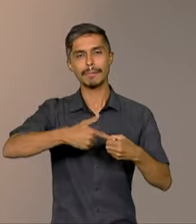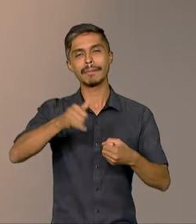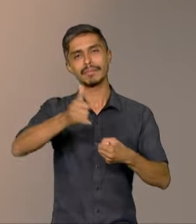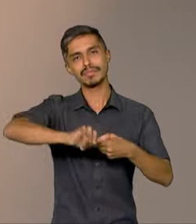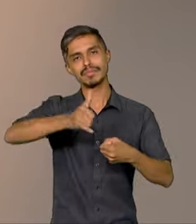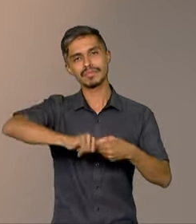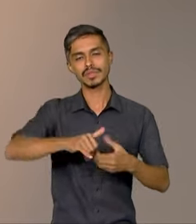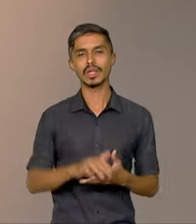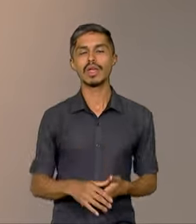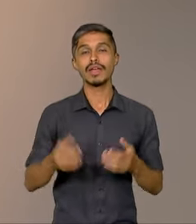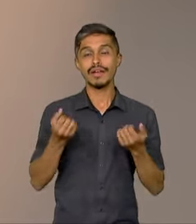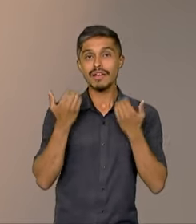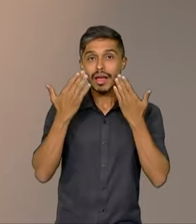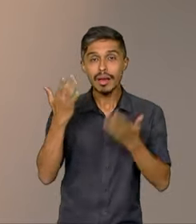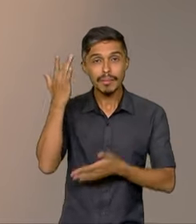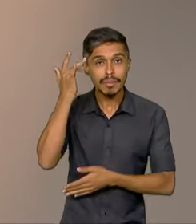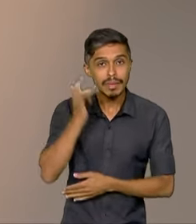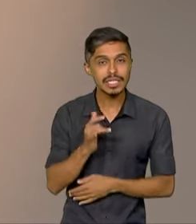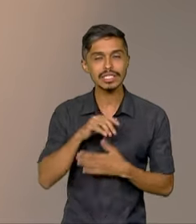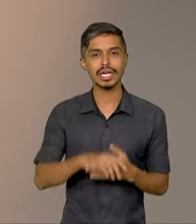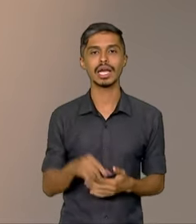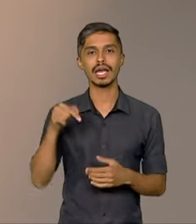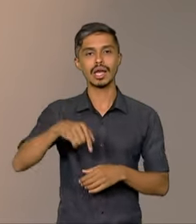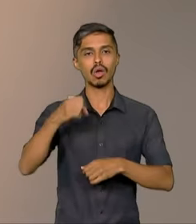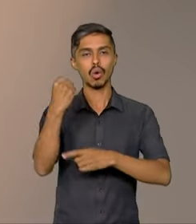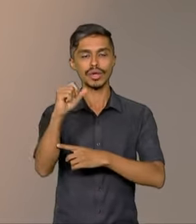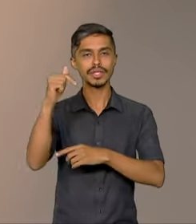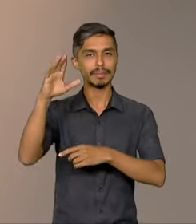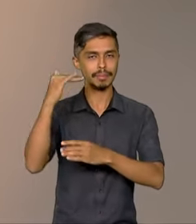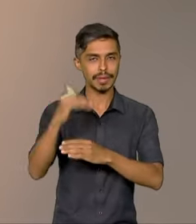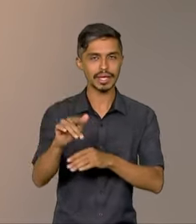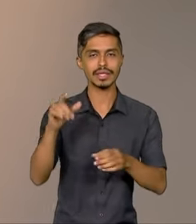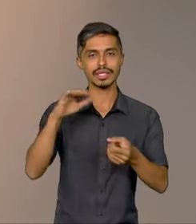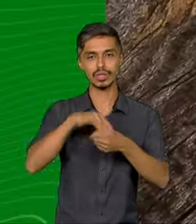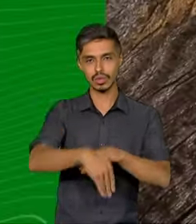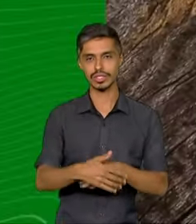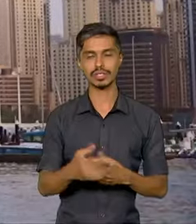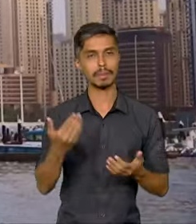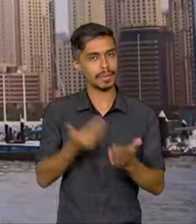vai ao ar amanhã, às 8h30 da noite, aqui no Canal GOV. Você não pode perder.